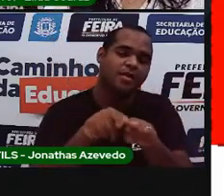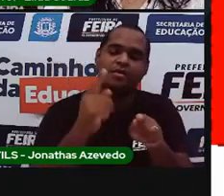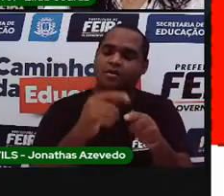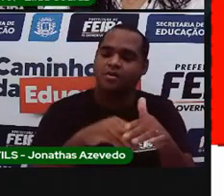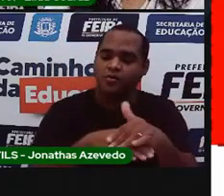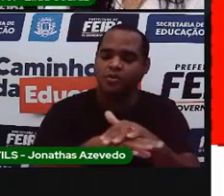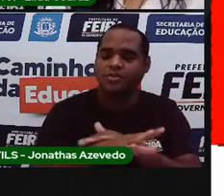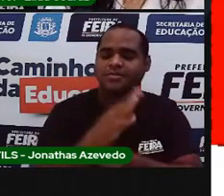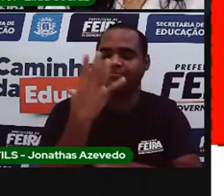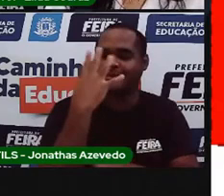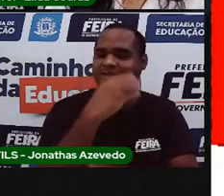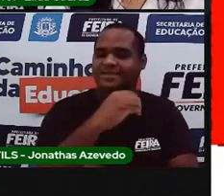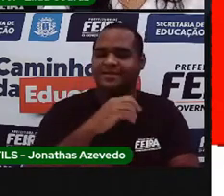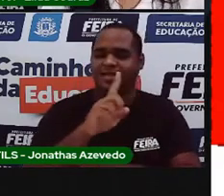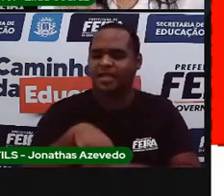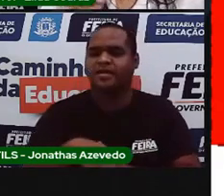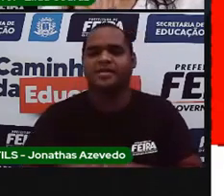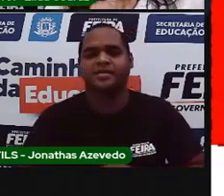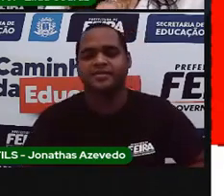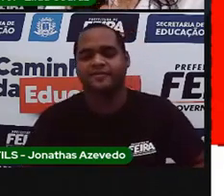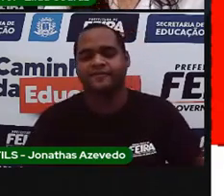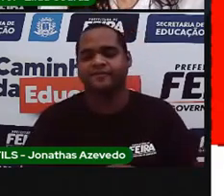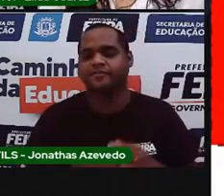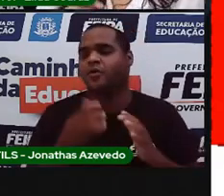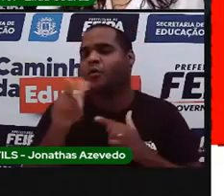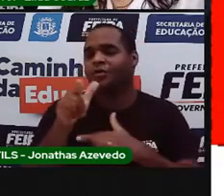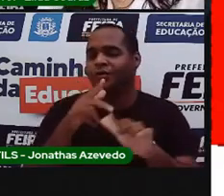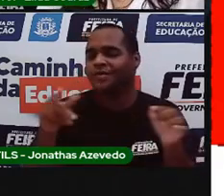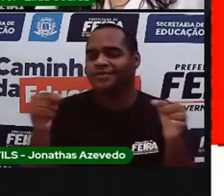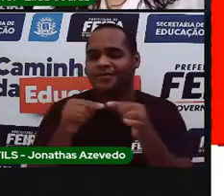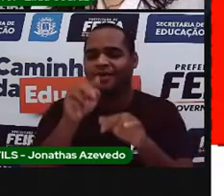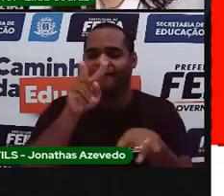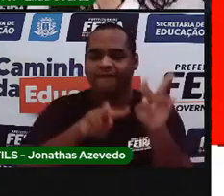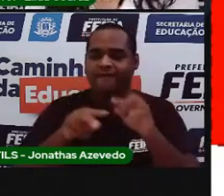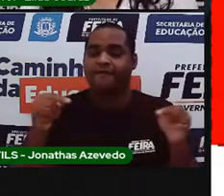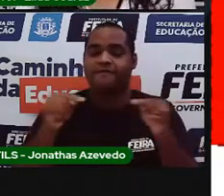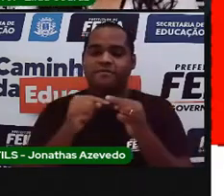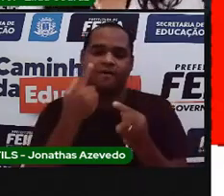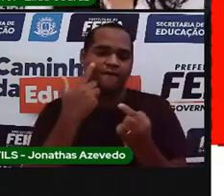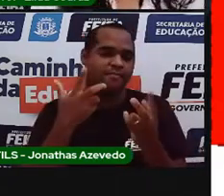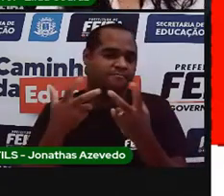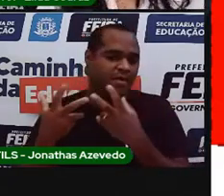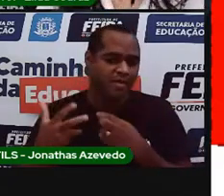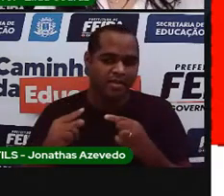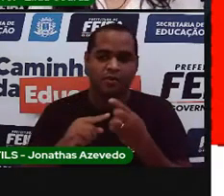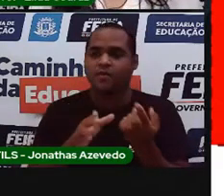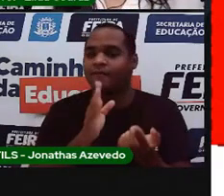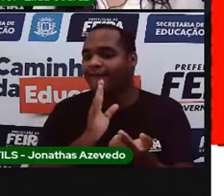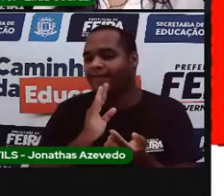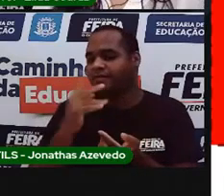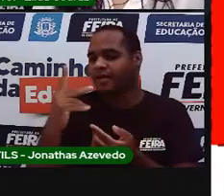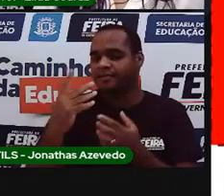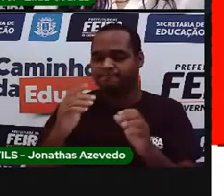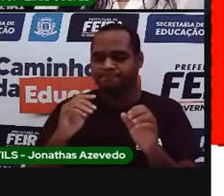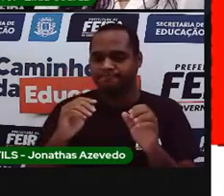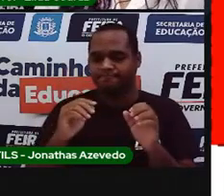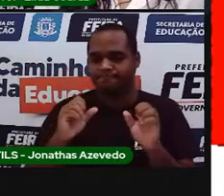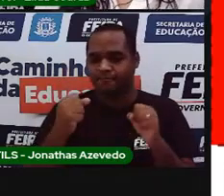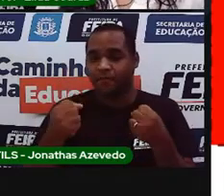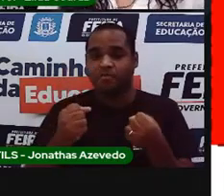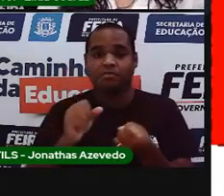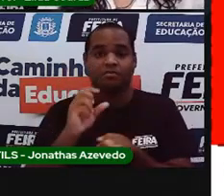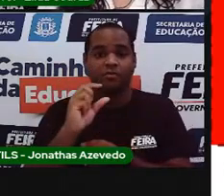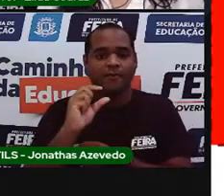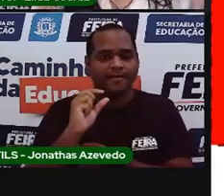belíssima. E agora, você vai ver e conhecer um pouco mais. Existem